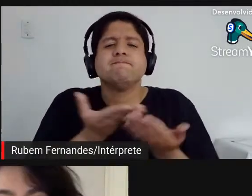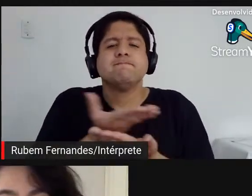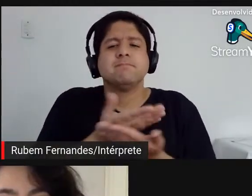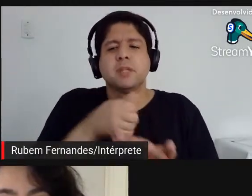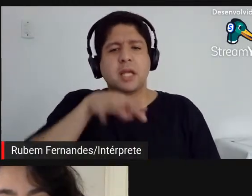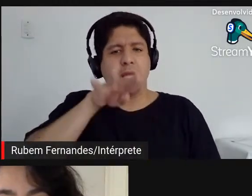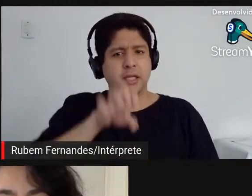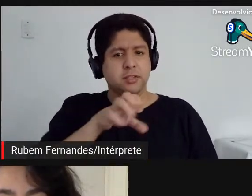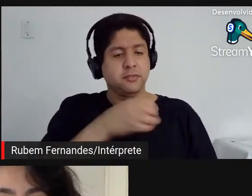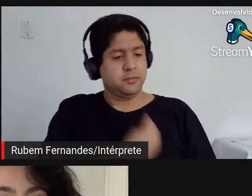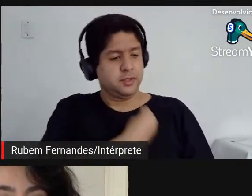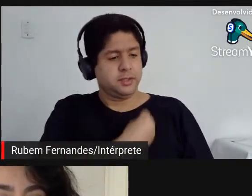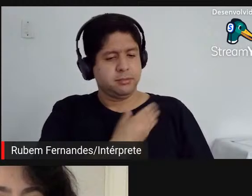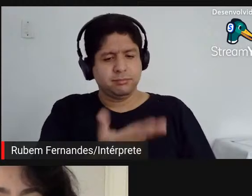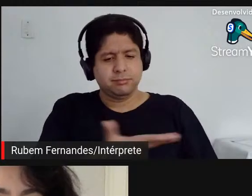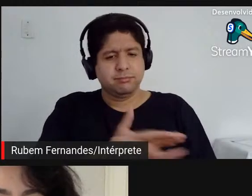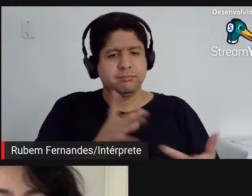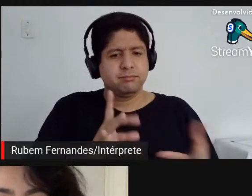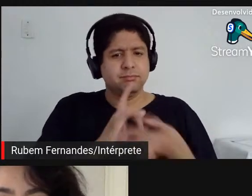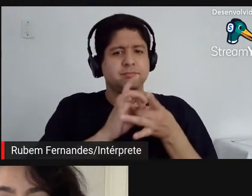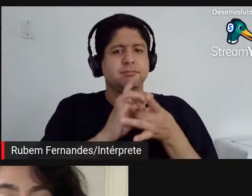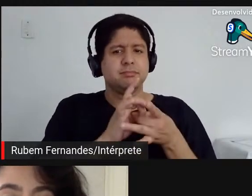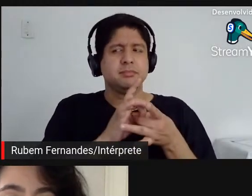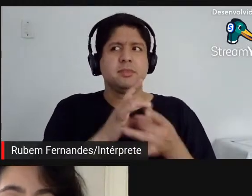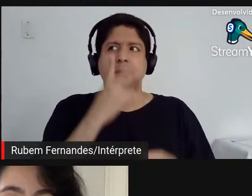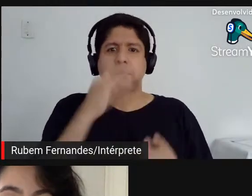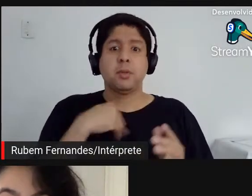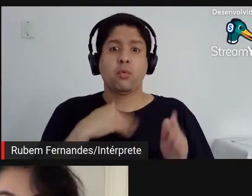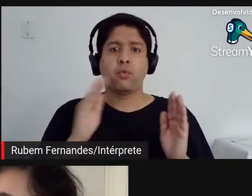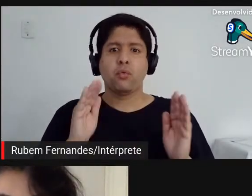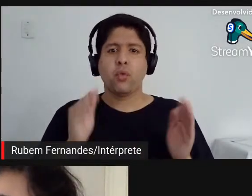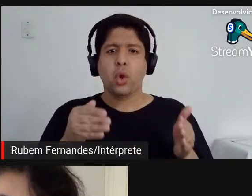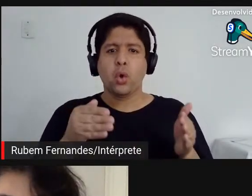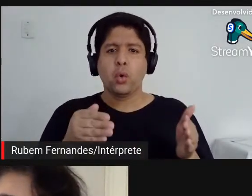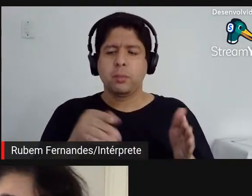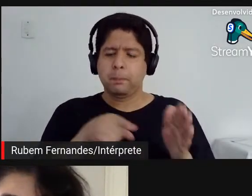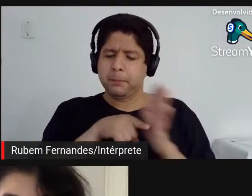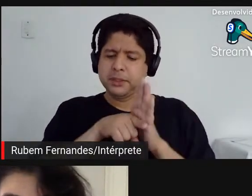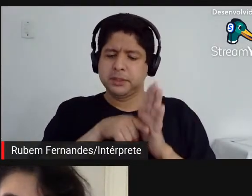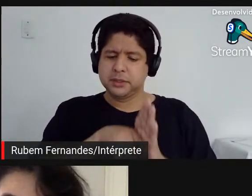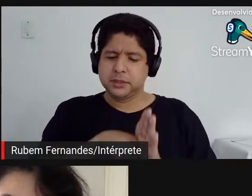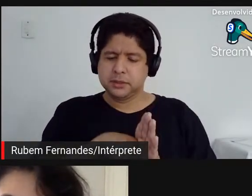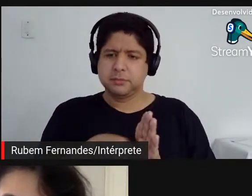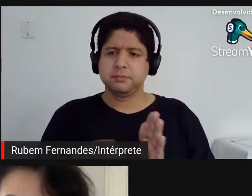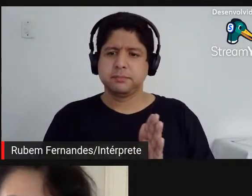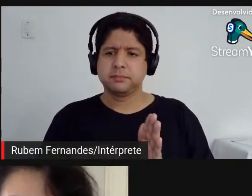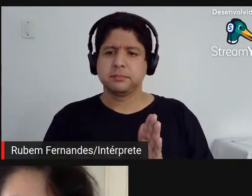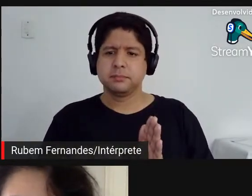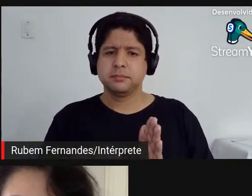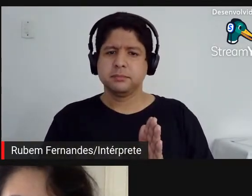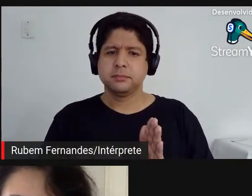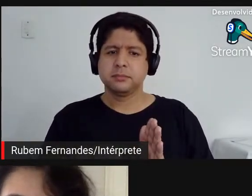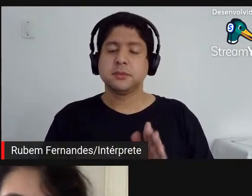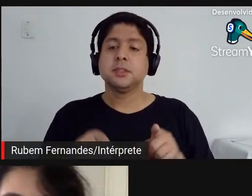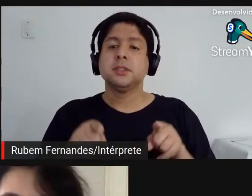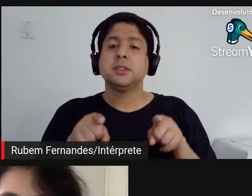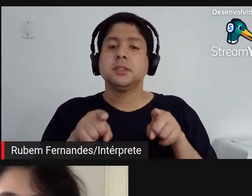que talvez seja o meu grande foco de pesquisa. e sobre